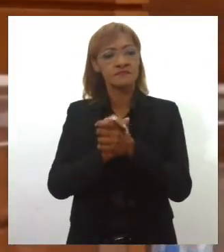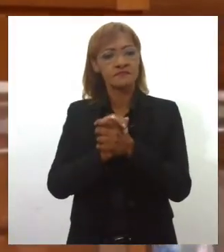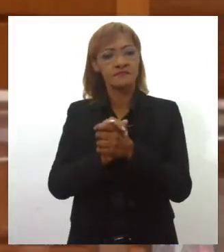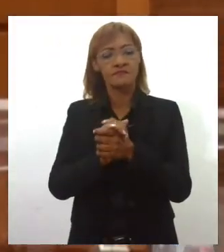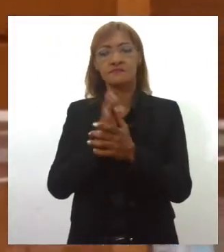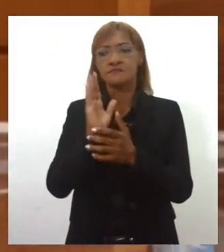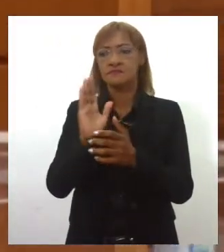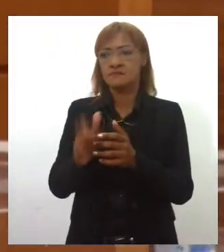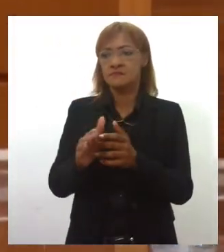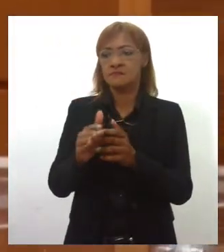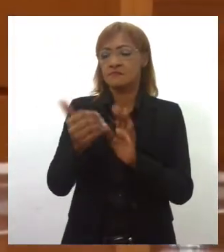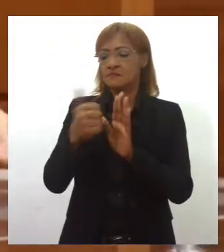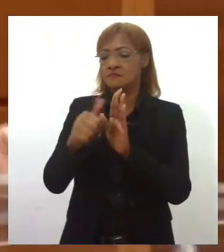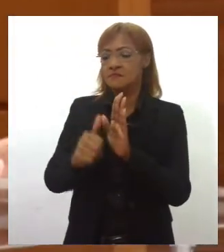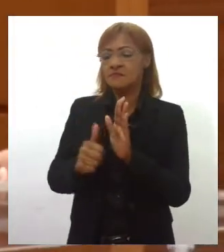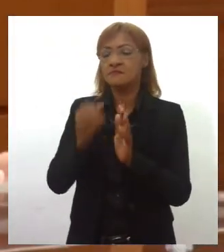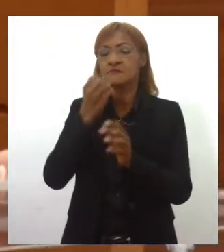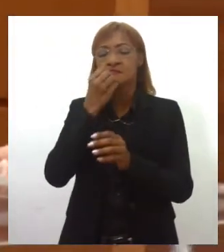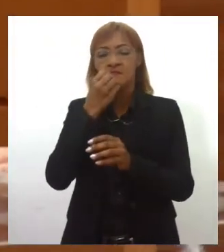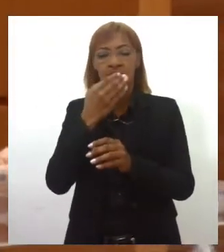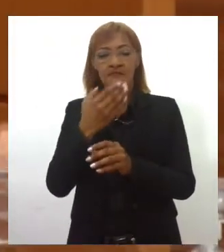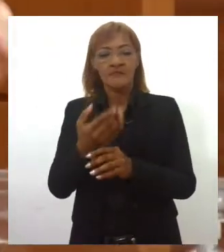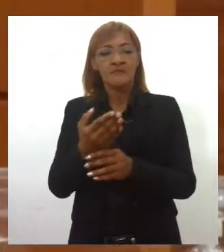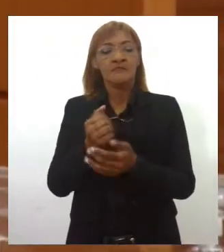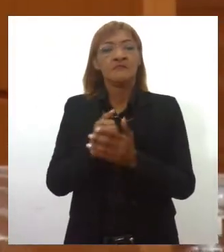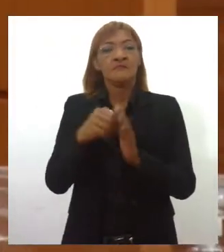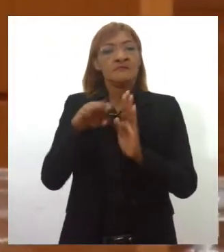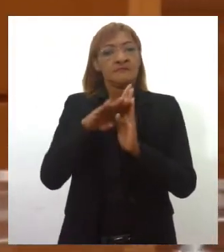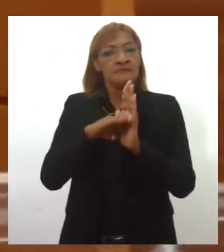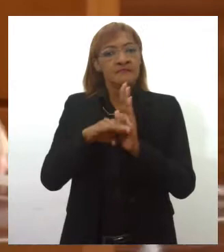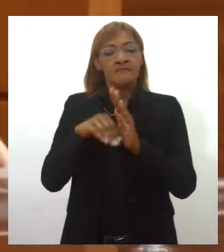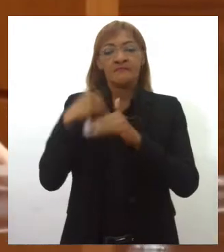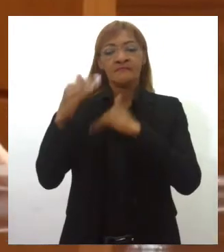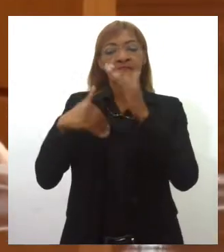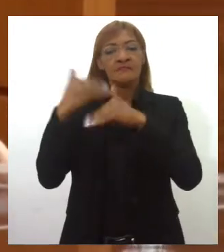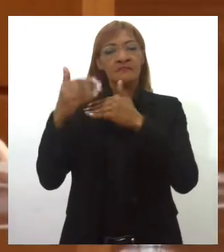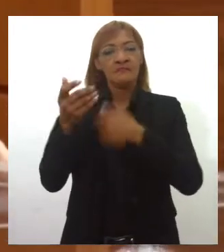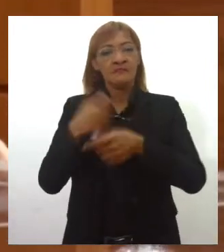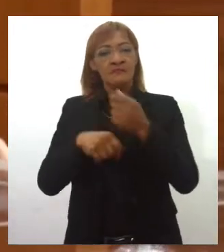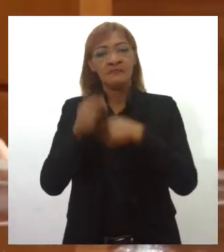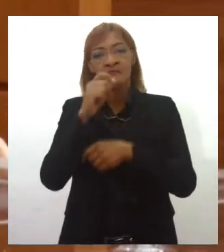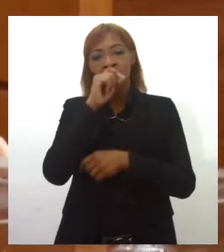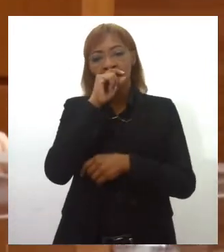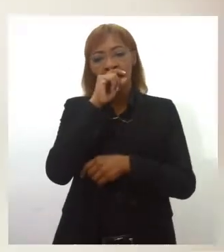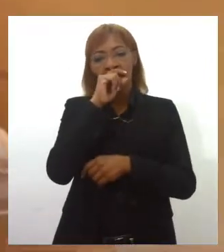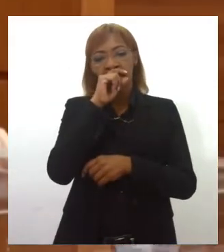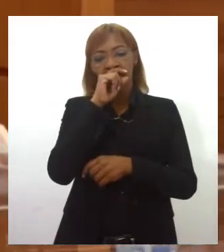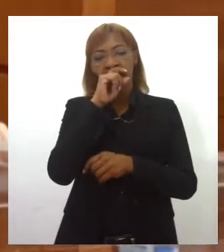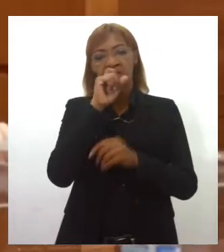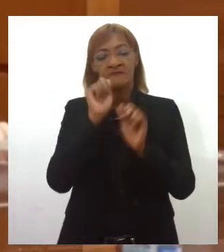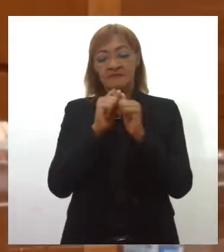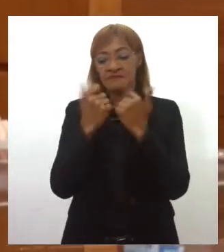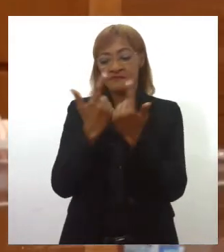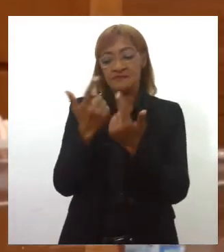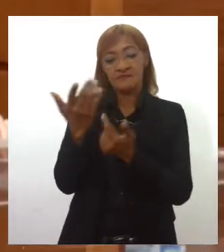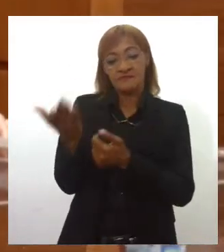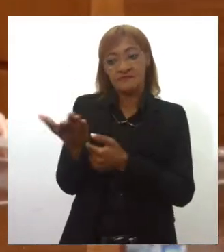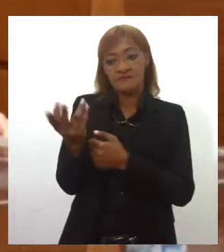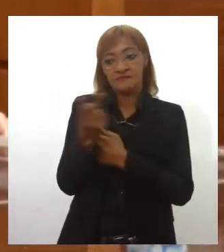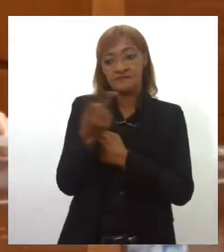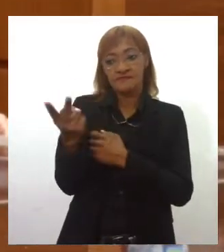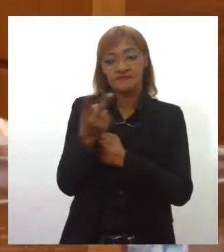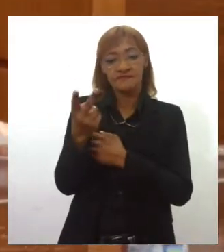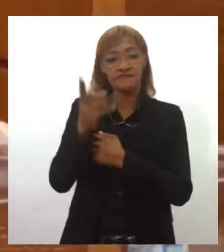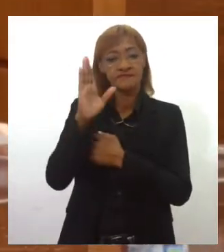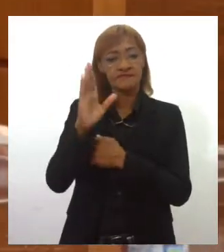pode contribuir muito com a aplicação do Plano de Desenvolvimento elaborado pela Lese, já que ambos visam principalmente